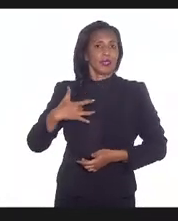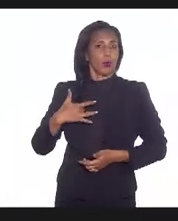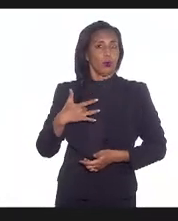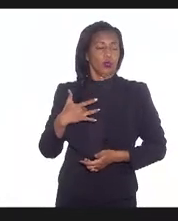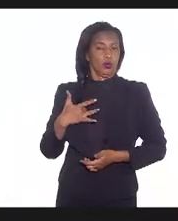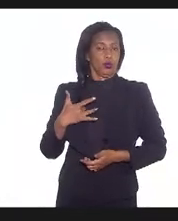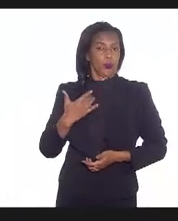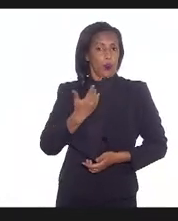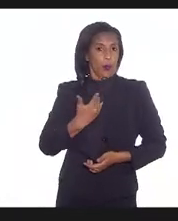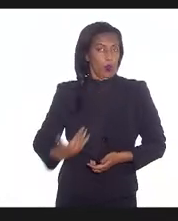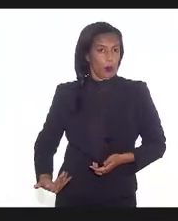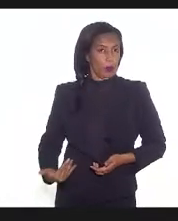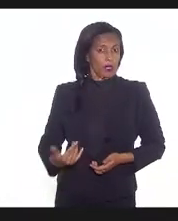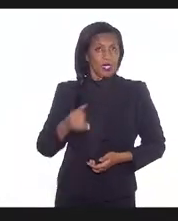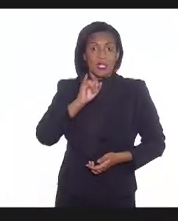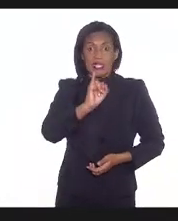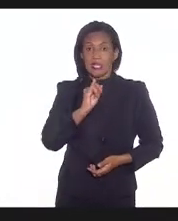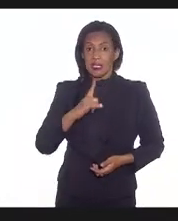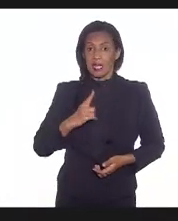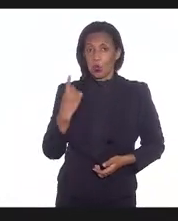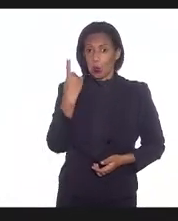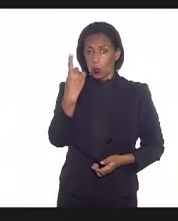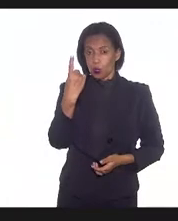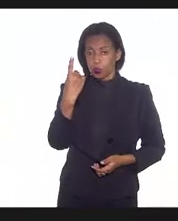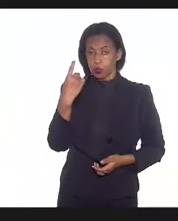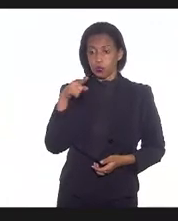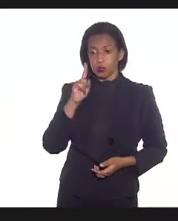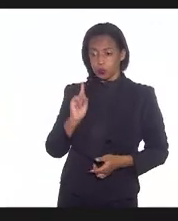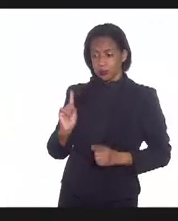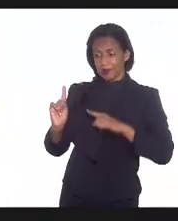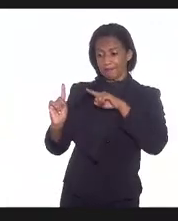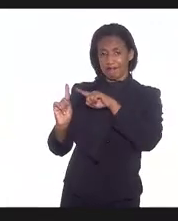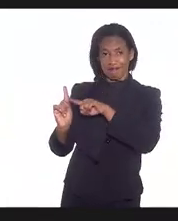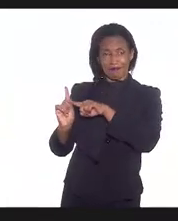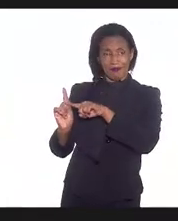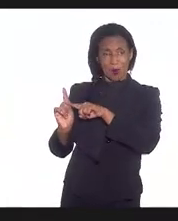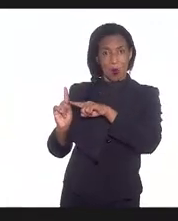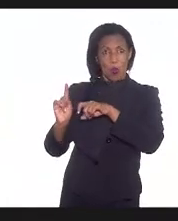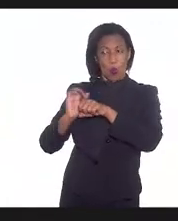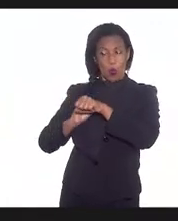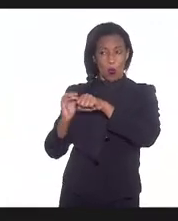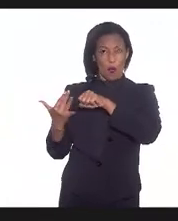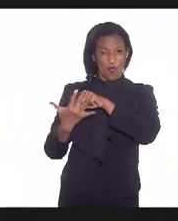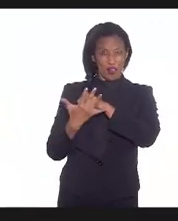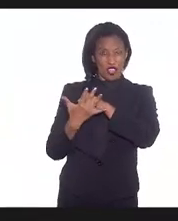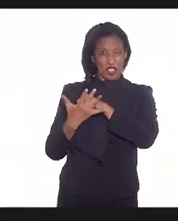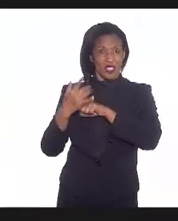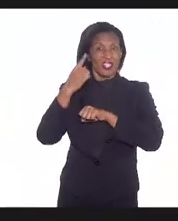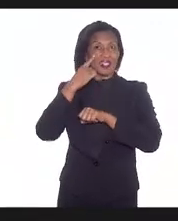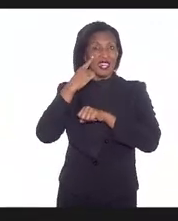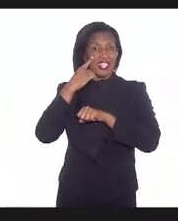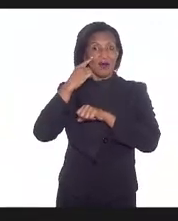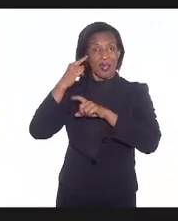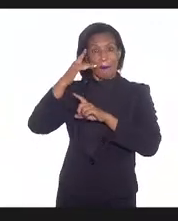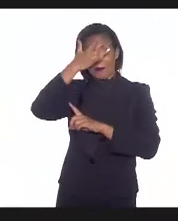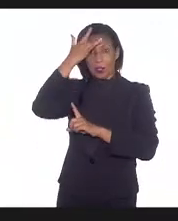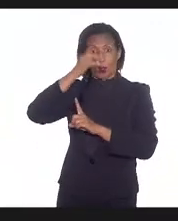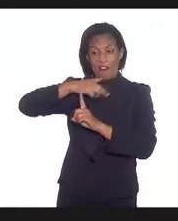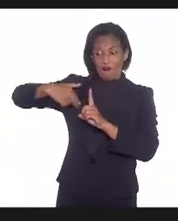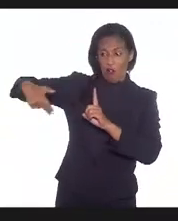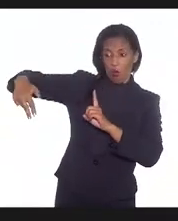Covid, a gente tem que checar todo mundo que está no entorno, para saber se alguém já está desenvolvendo